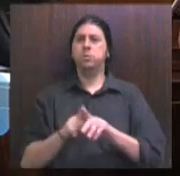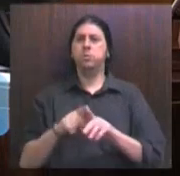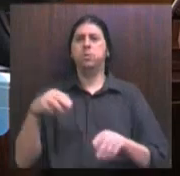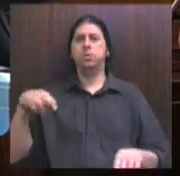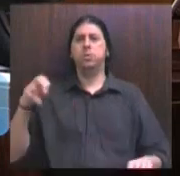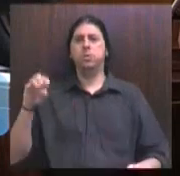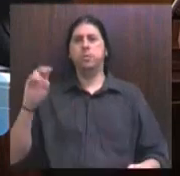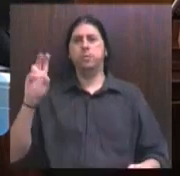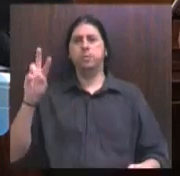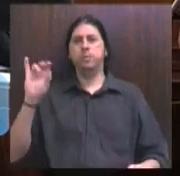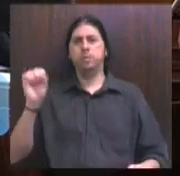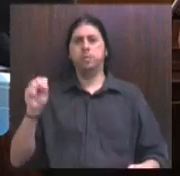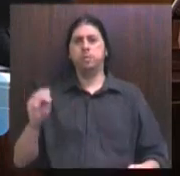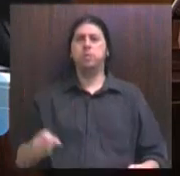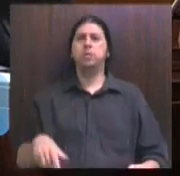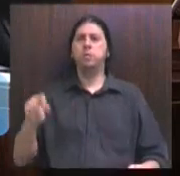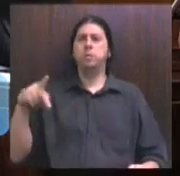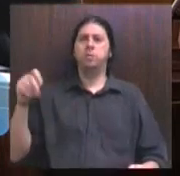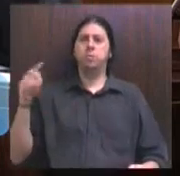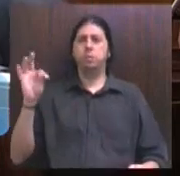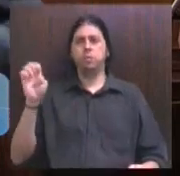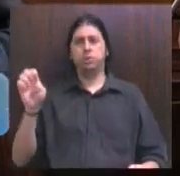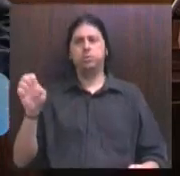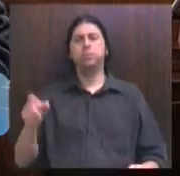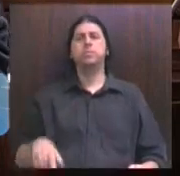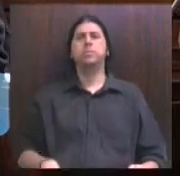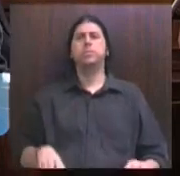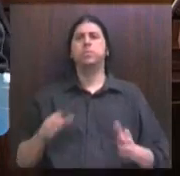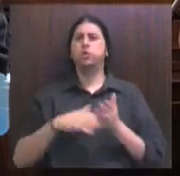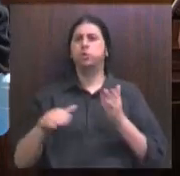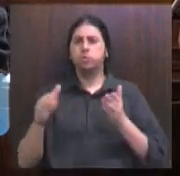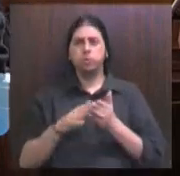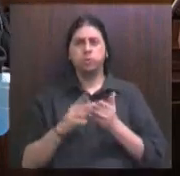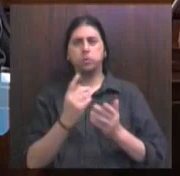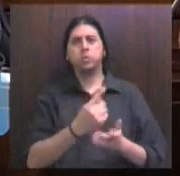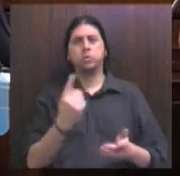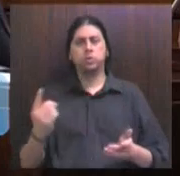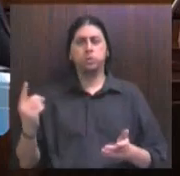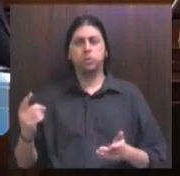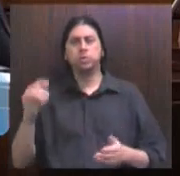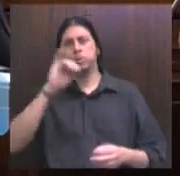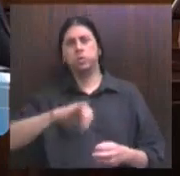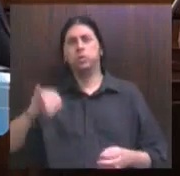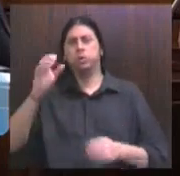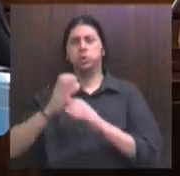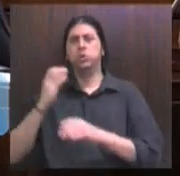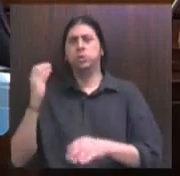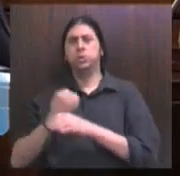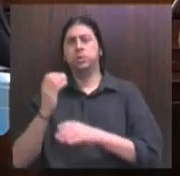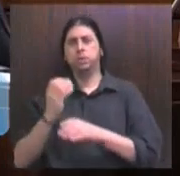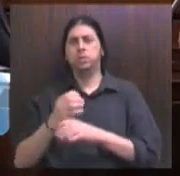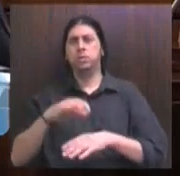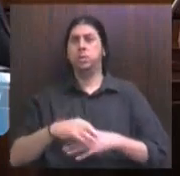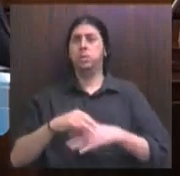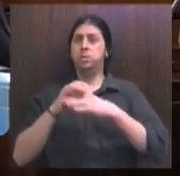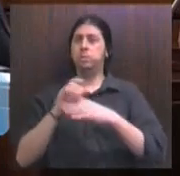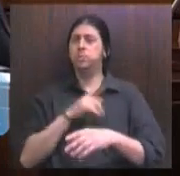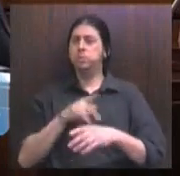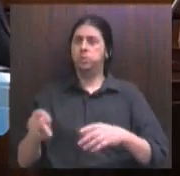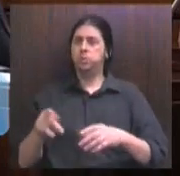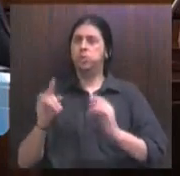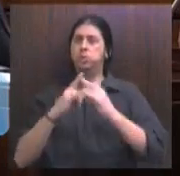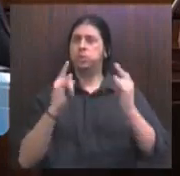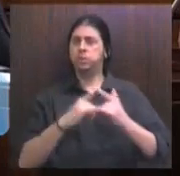Melves, doutor Ponte, saudar todos os nossos engenheiros e engenheiras aqui presentes, também saudar